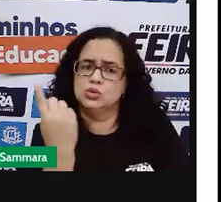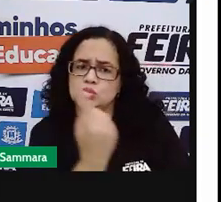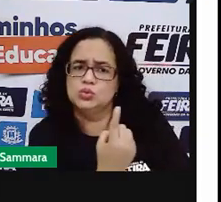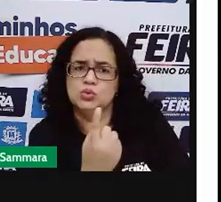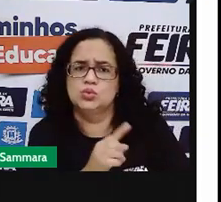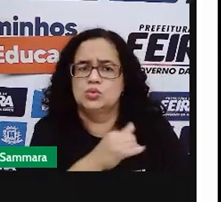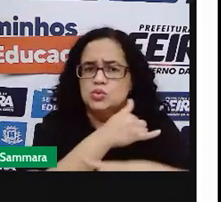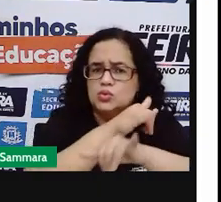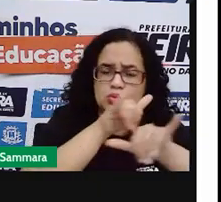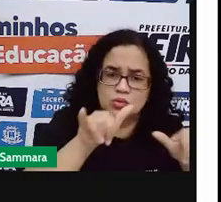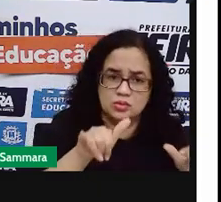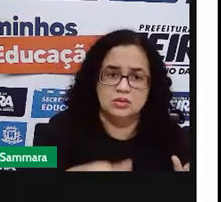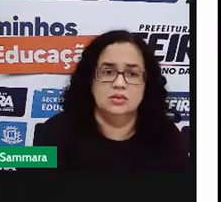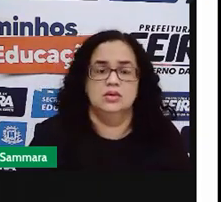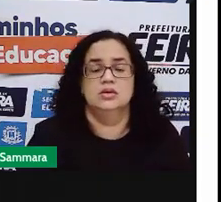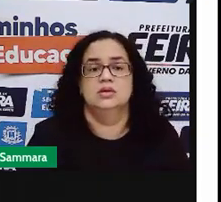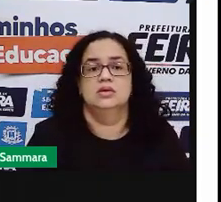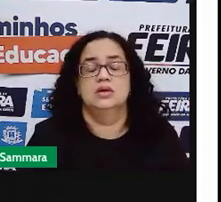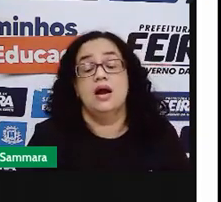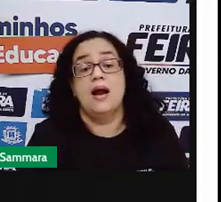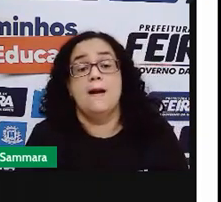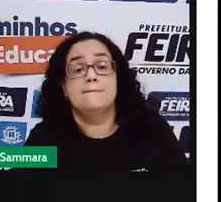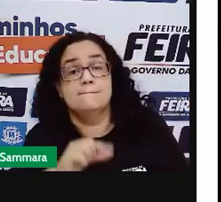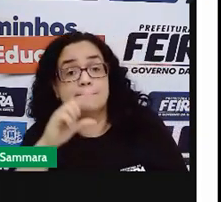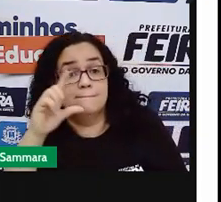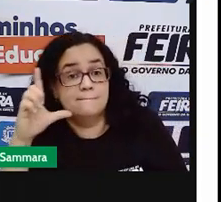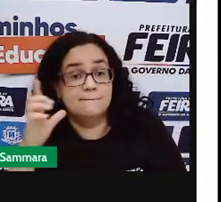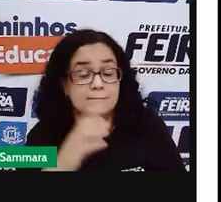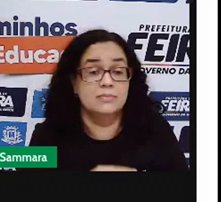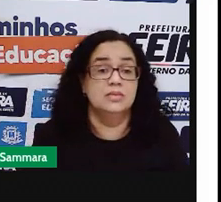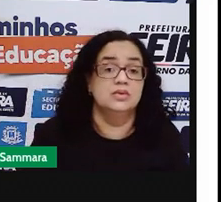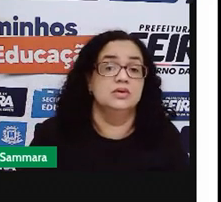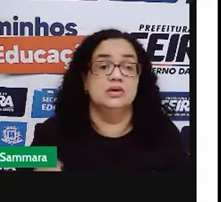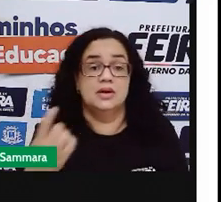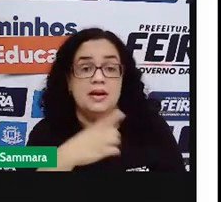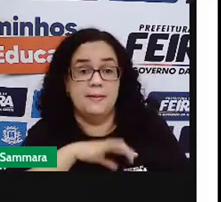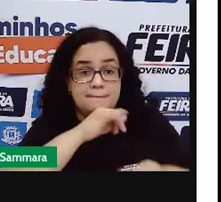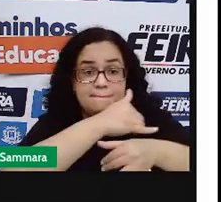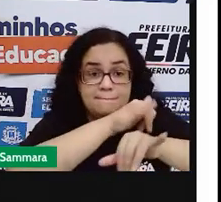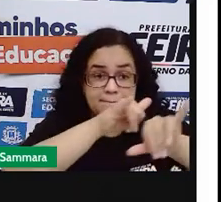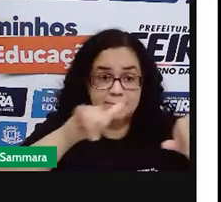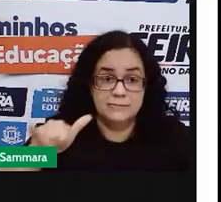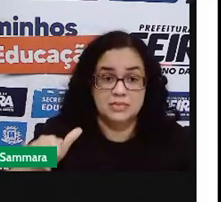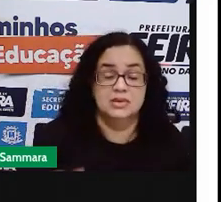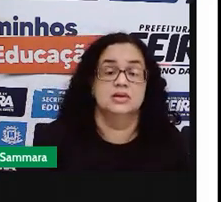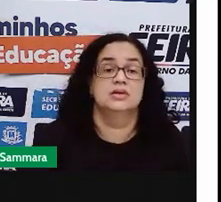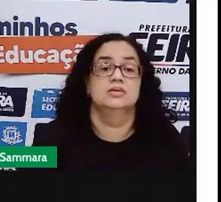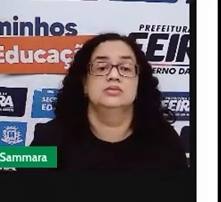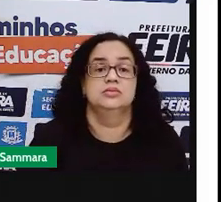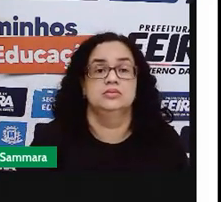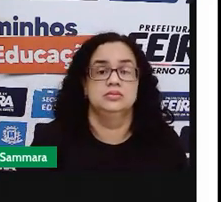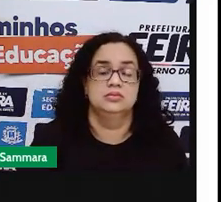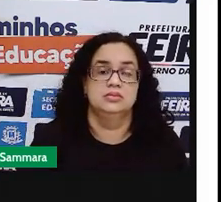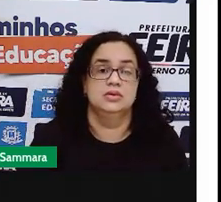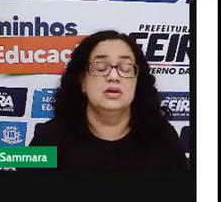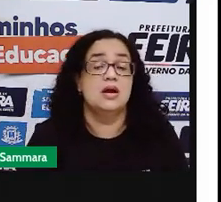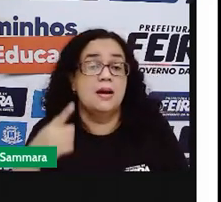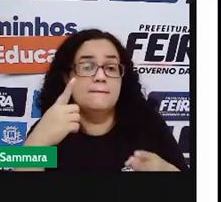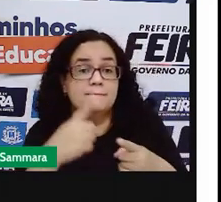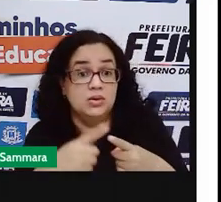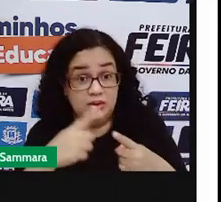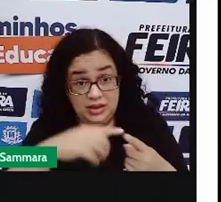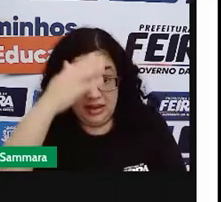outro produto. Geralmente, nós procuramos o produto que está na publicidade. Porque